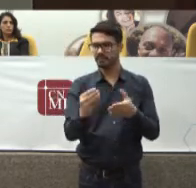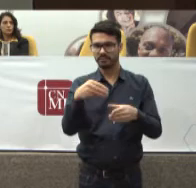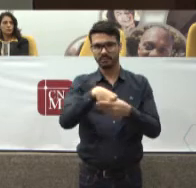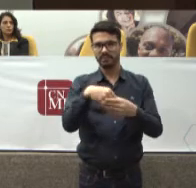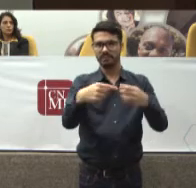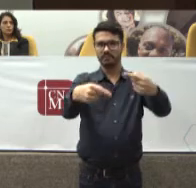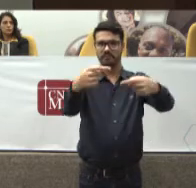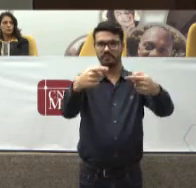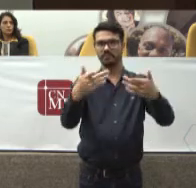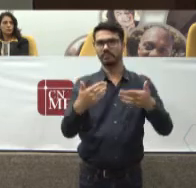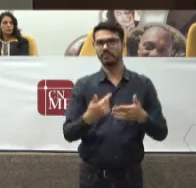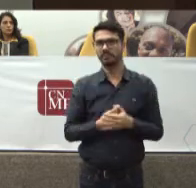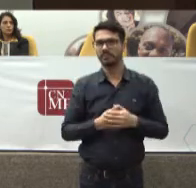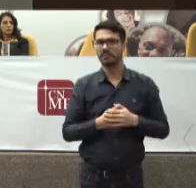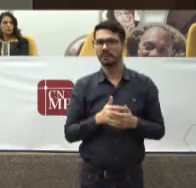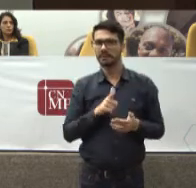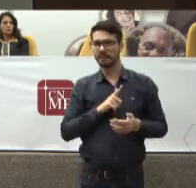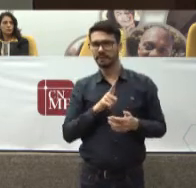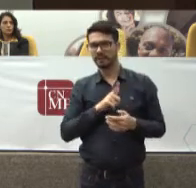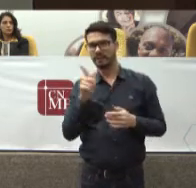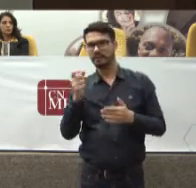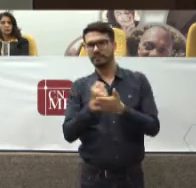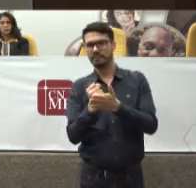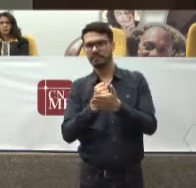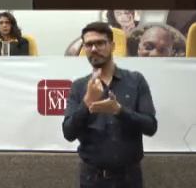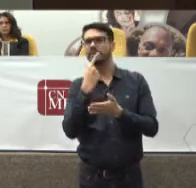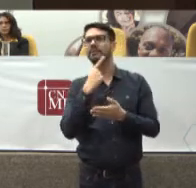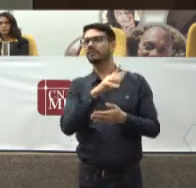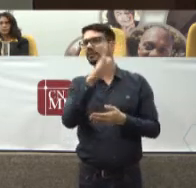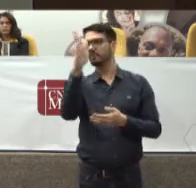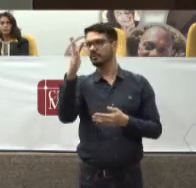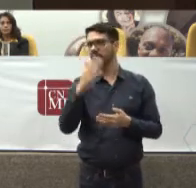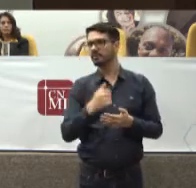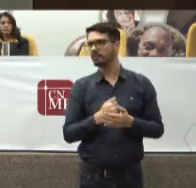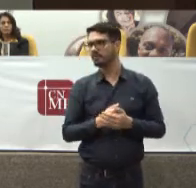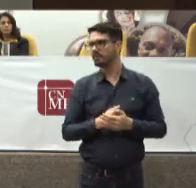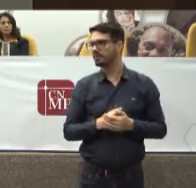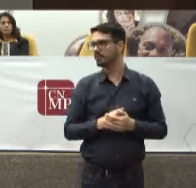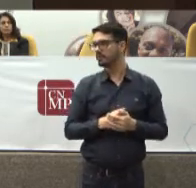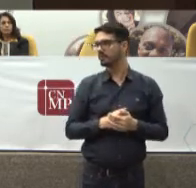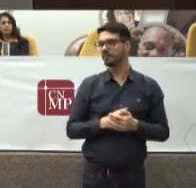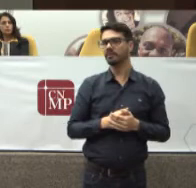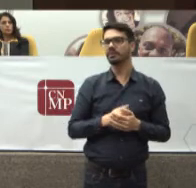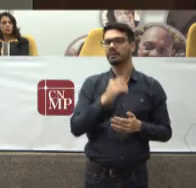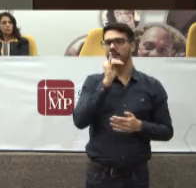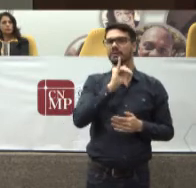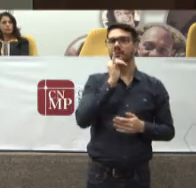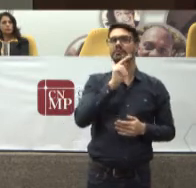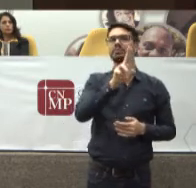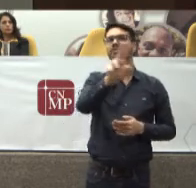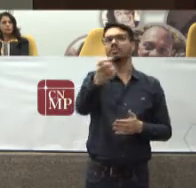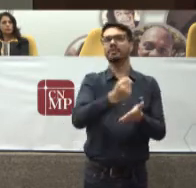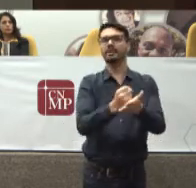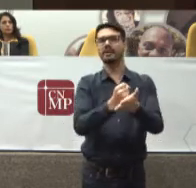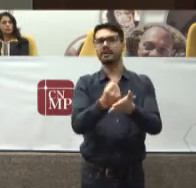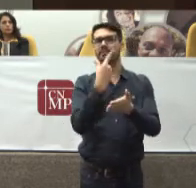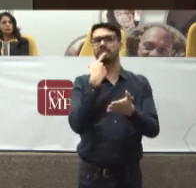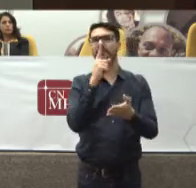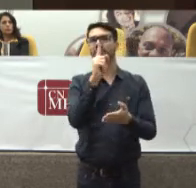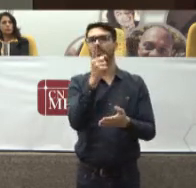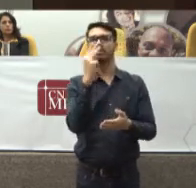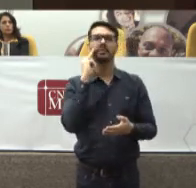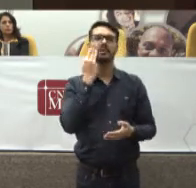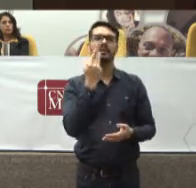Se nós temos Um medicamento E talvez a doutora Maria Inês Vá falar no dia de hoje Se nós temos Um medicamento Que custa Um